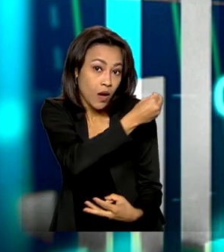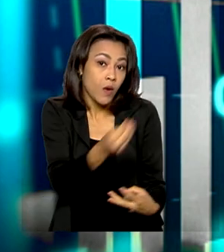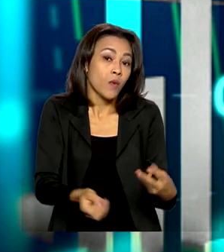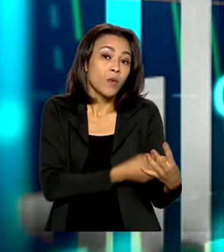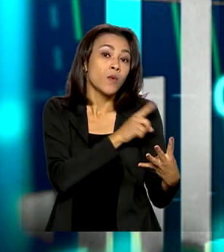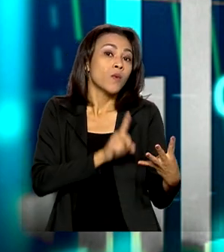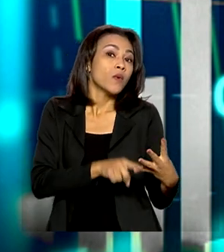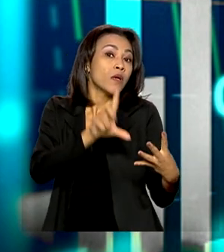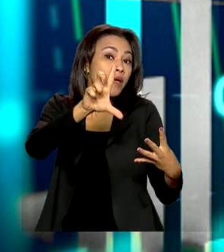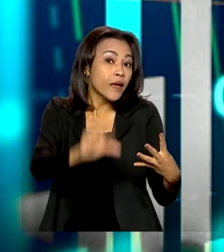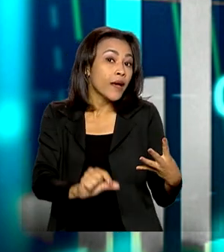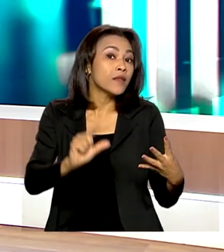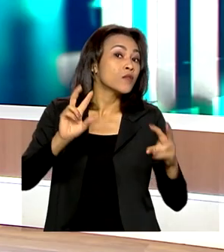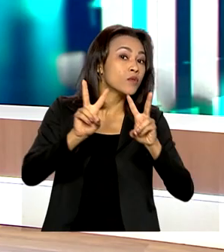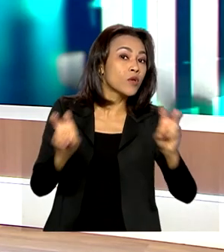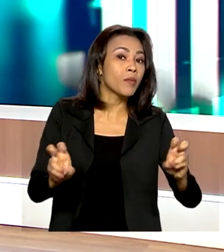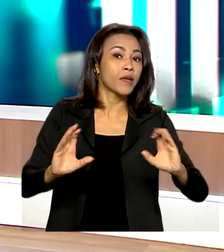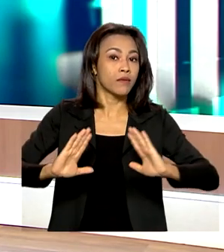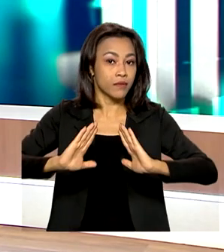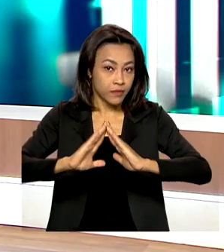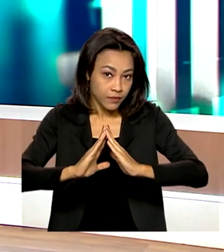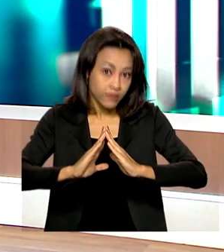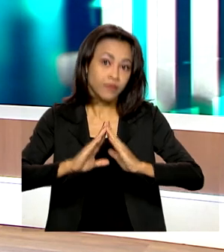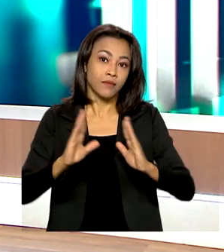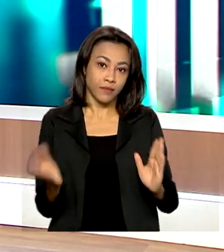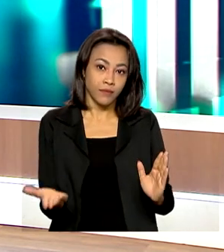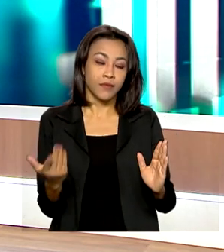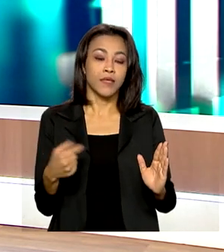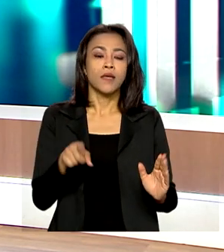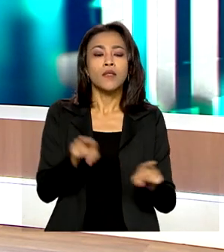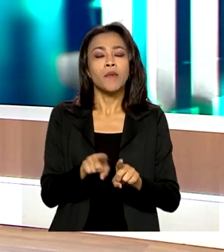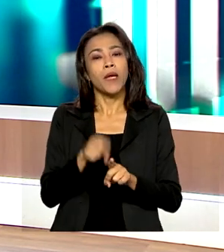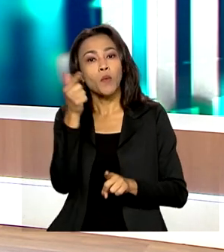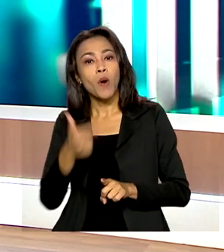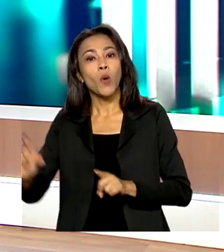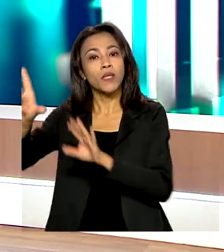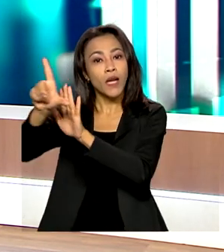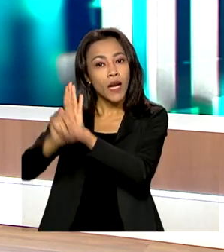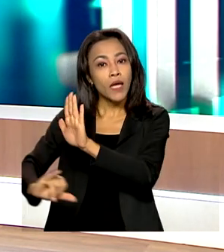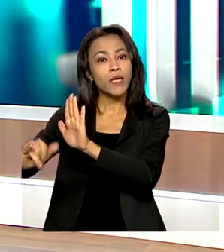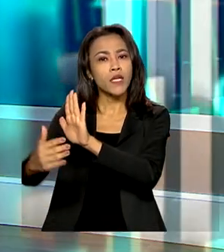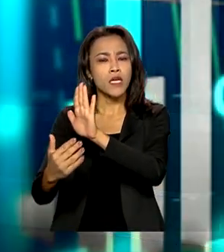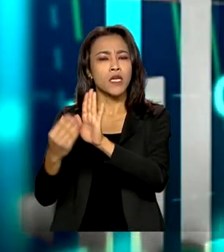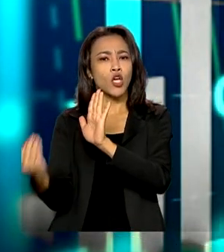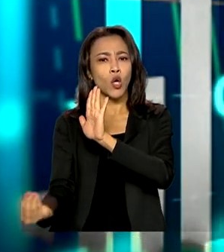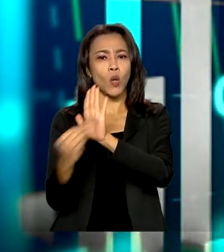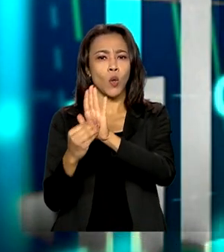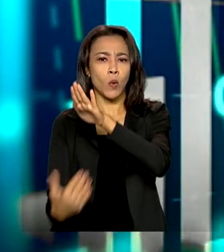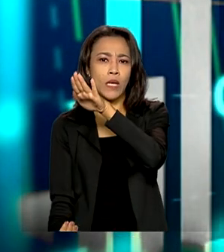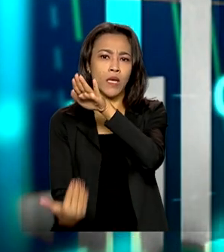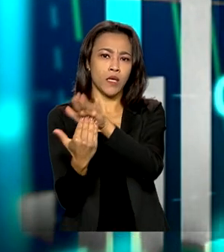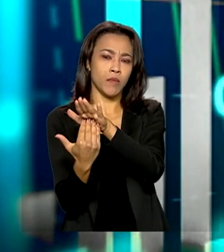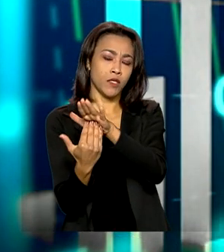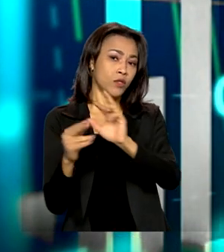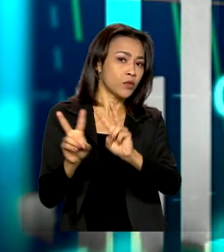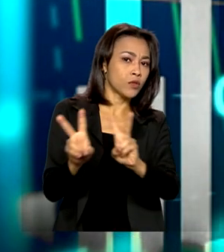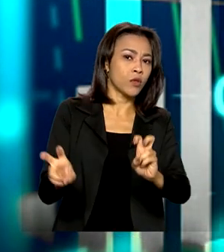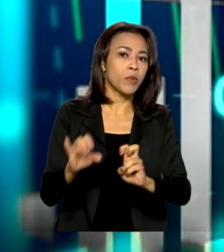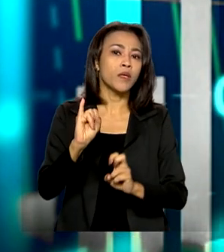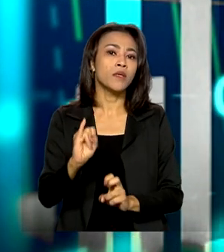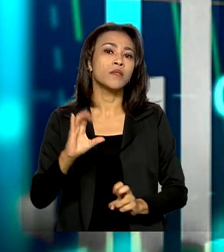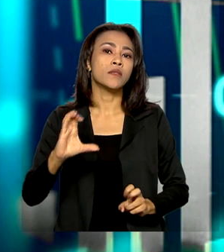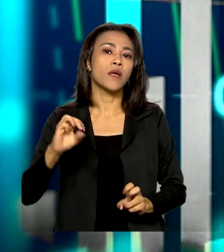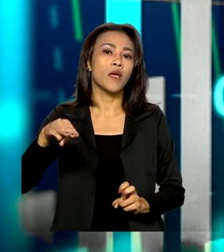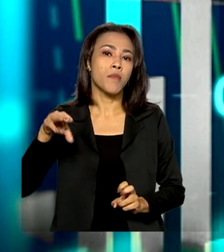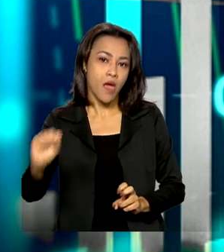queda no item habitação. Outro ponto importantíssimo foi a lei que estabeleceu como limite máximo para cobrança de ICMS sobre combustíveis